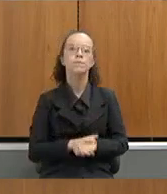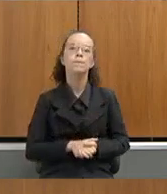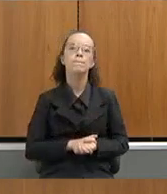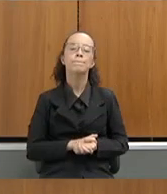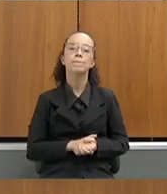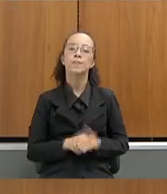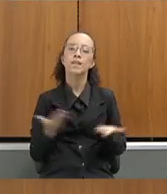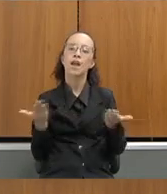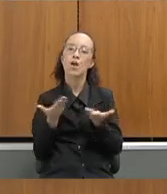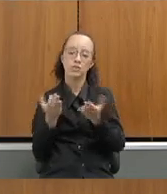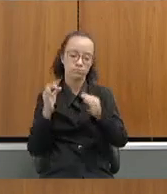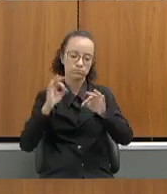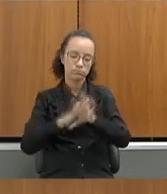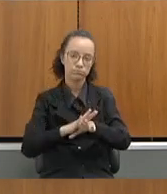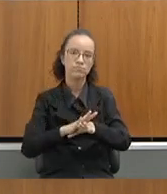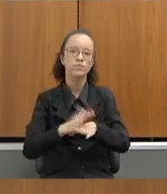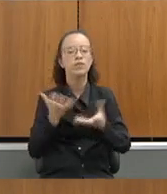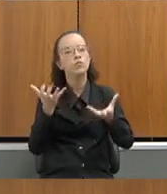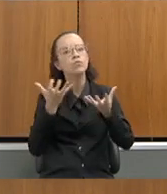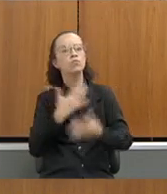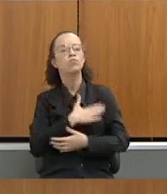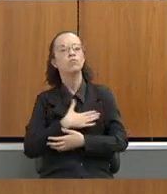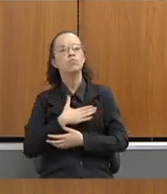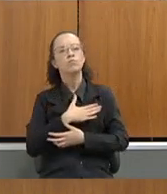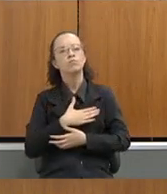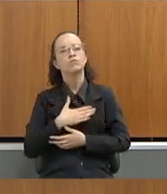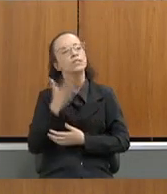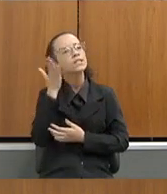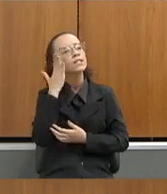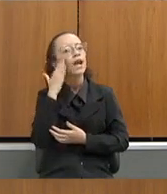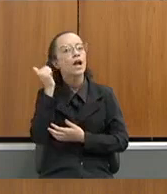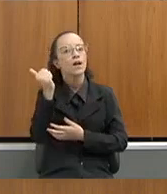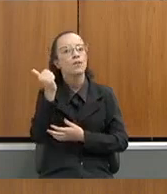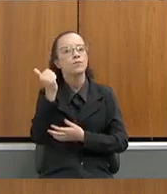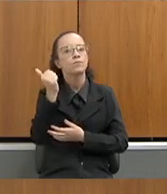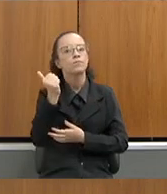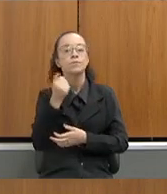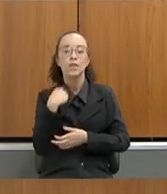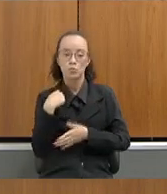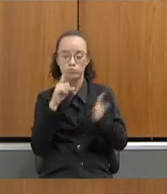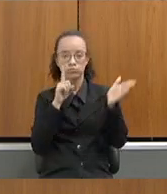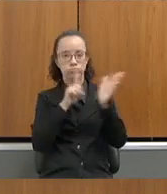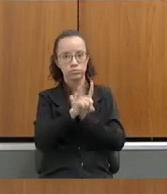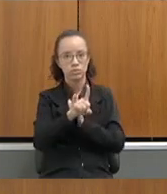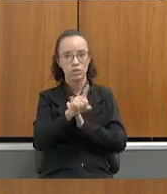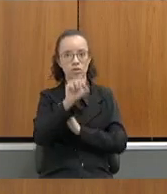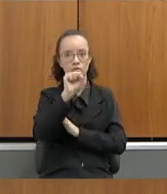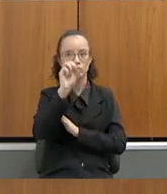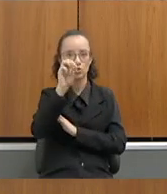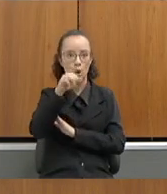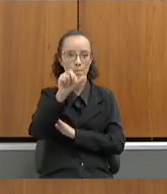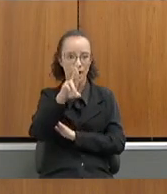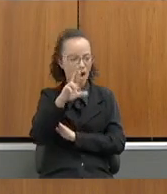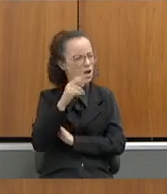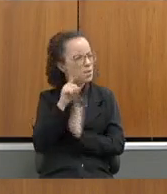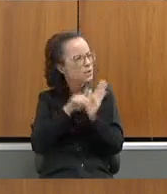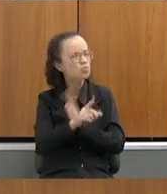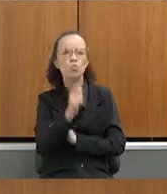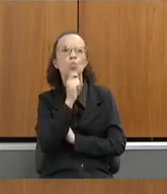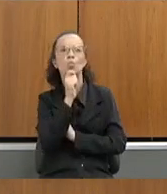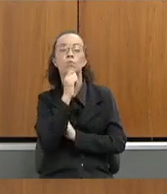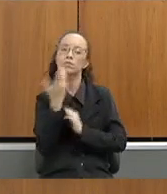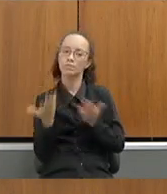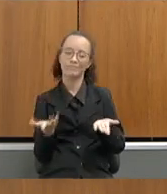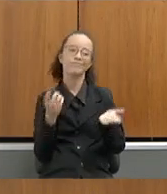Para finalizar, então, eu gostaria de saber, eu perguntei isso do SOMAR, acho que não, perguntar do